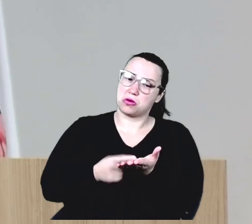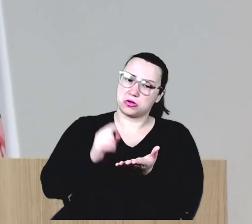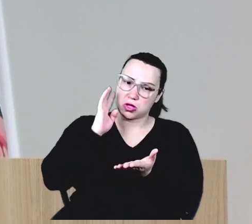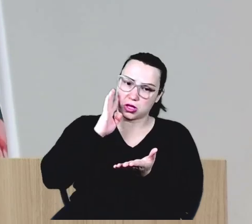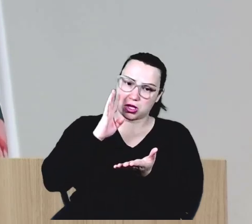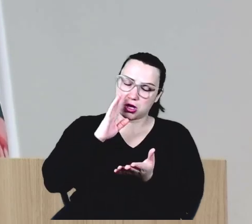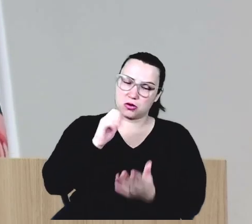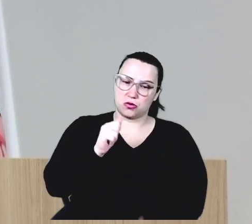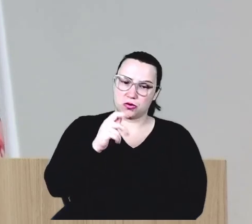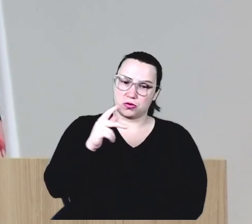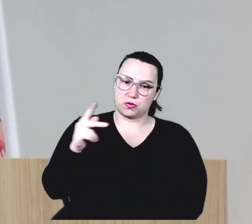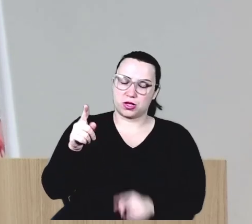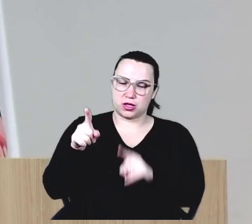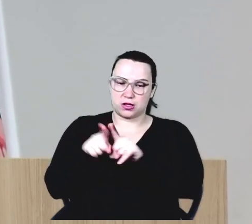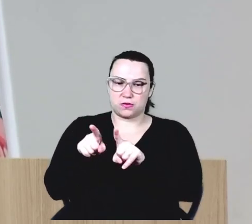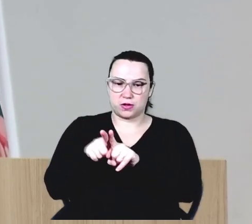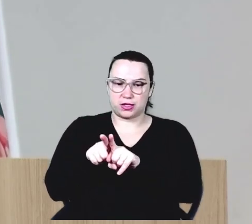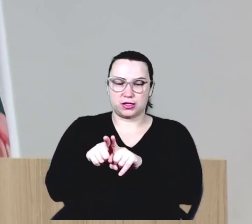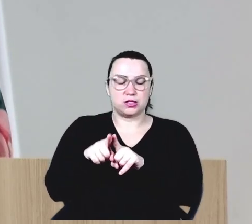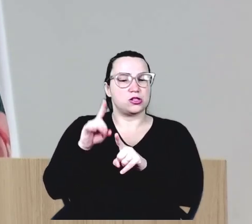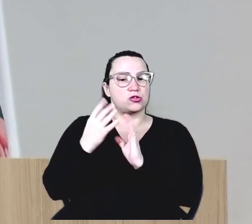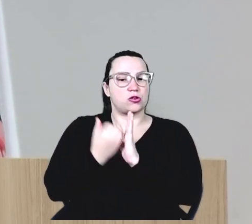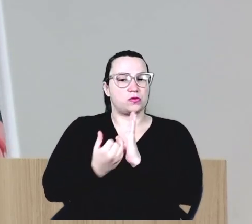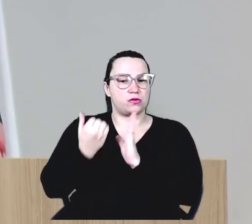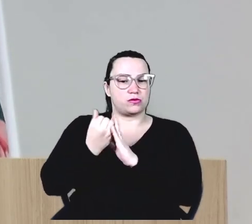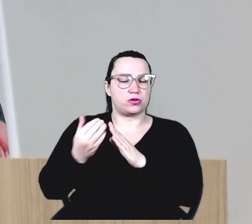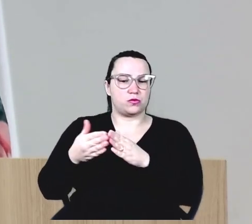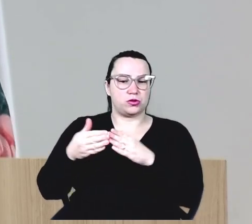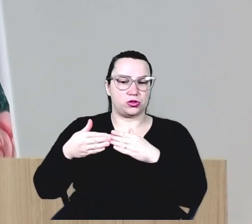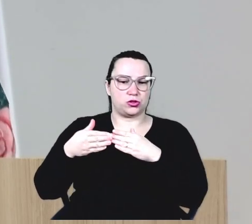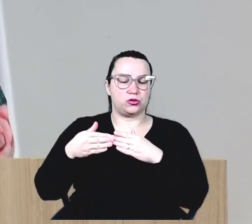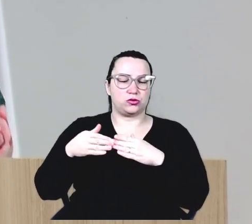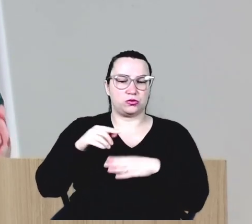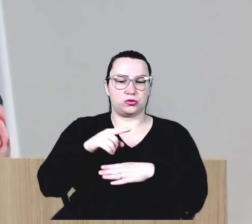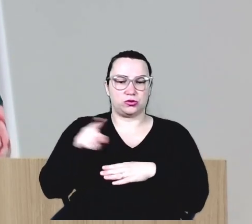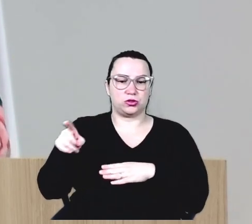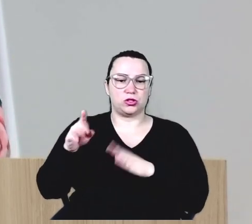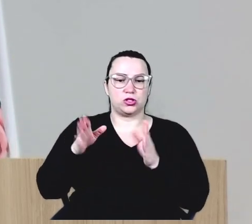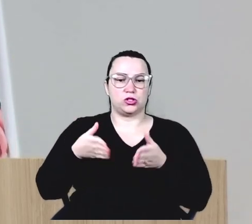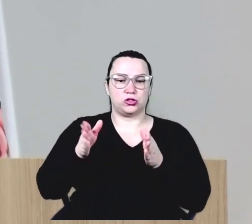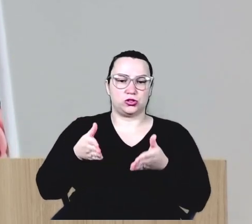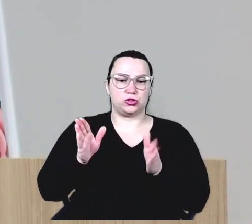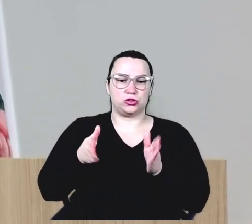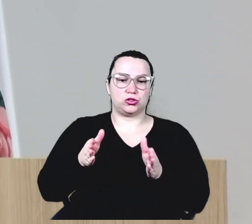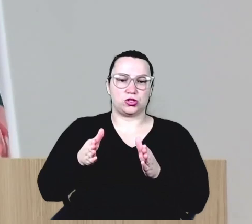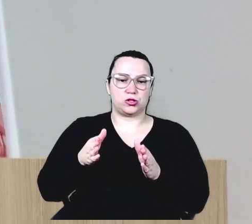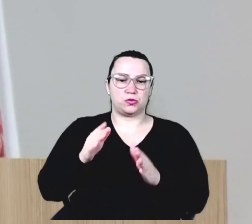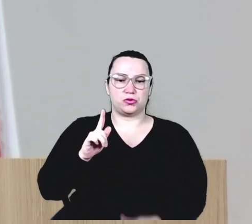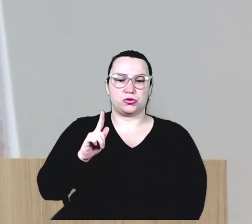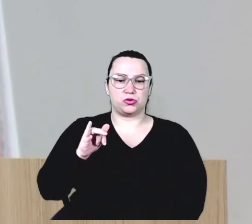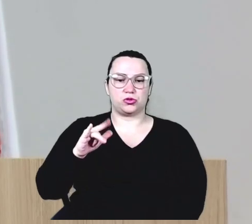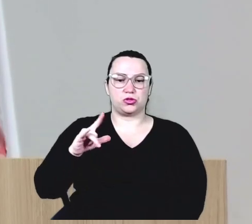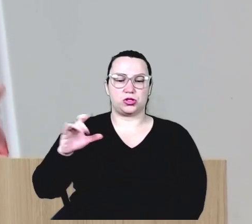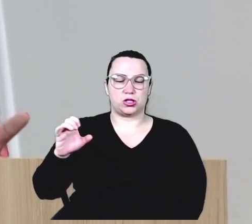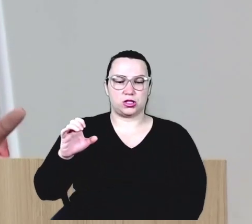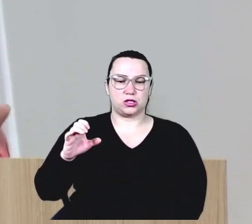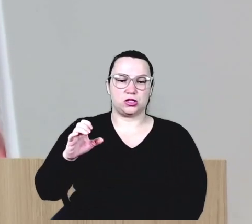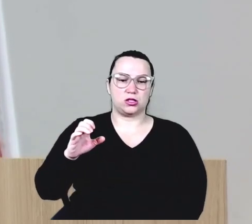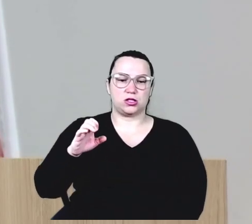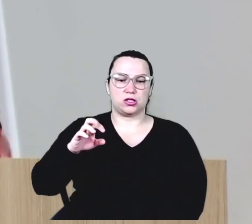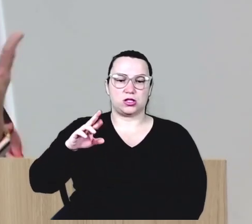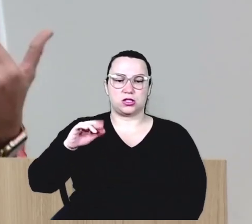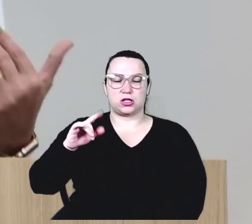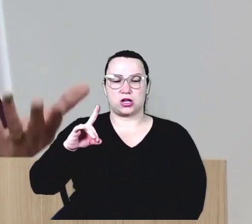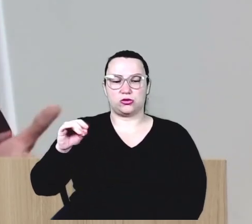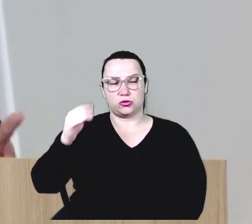também. E acabei colocando, só para reforçar o seu pedido, como você disse, já passou para o Gili, para o Heraldo, para que facilite para